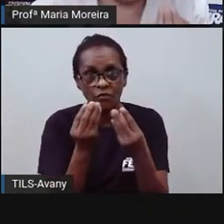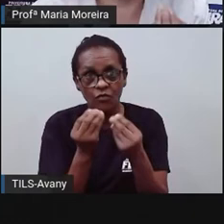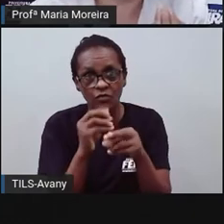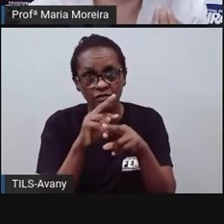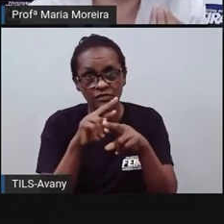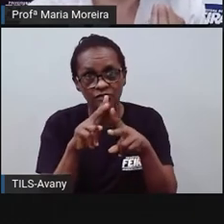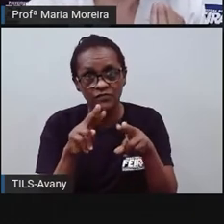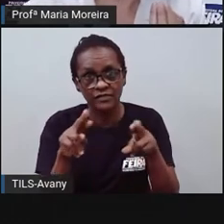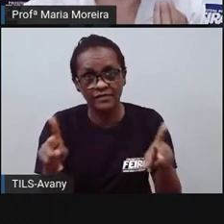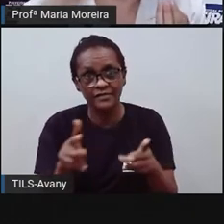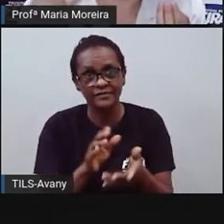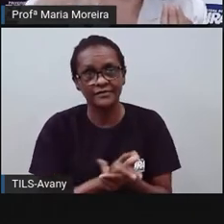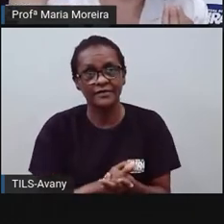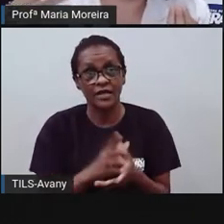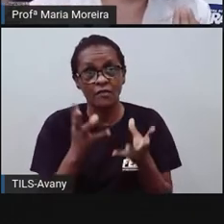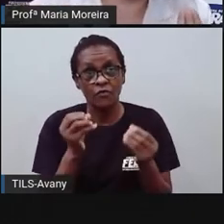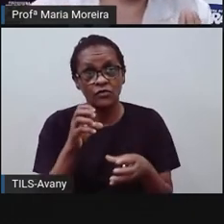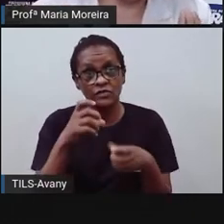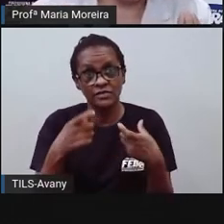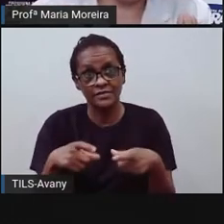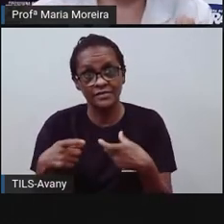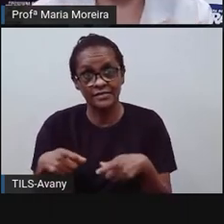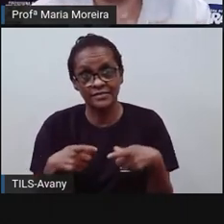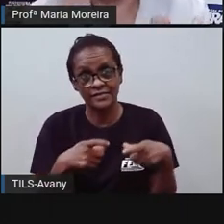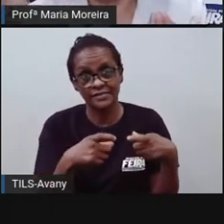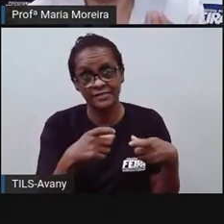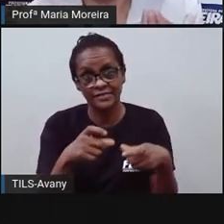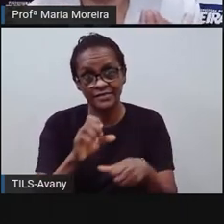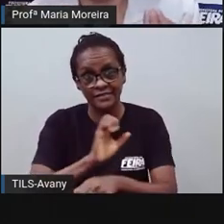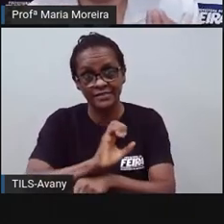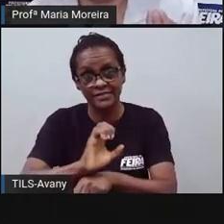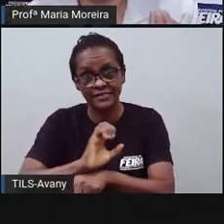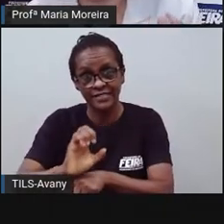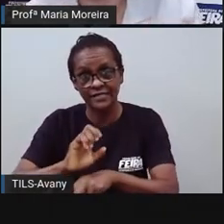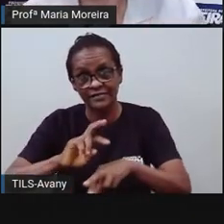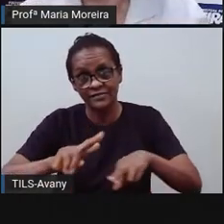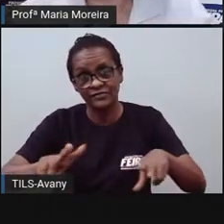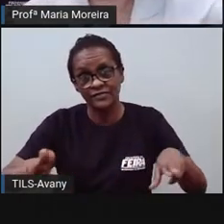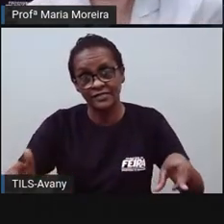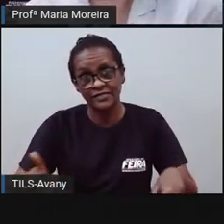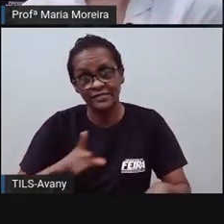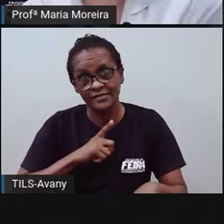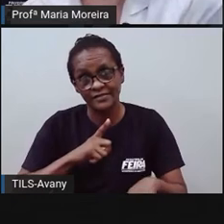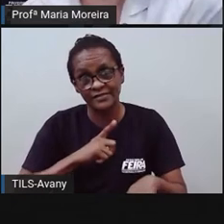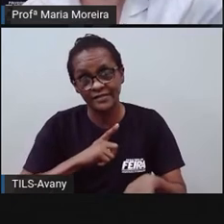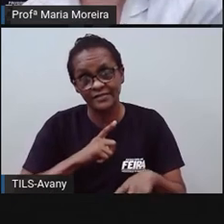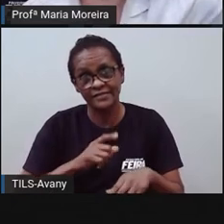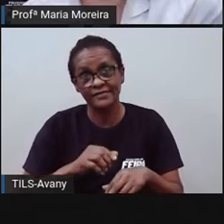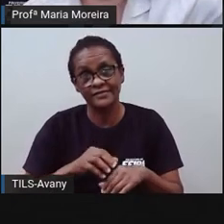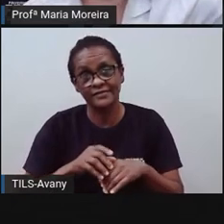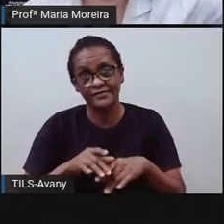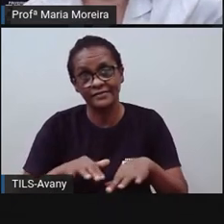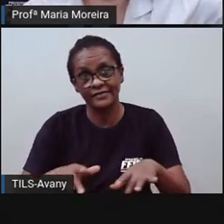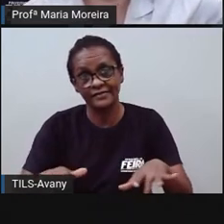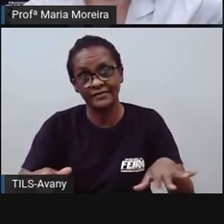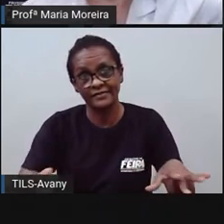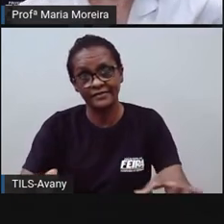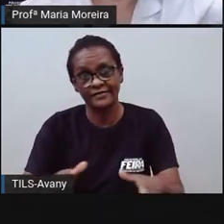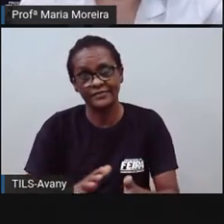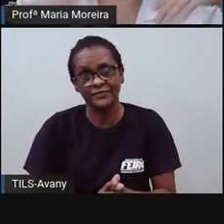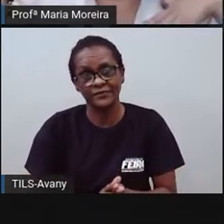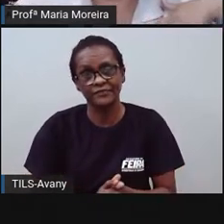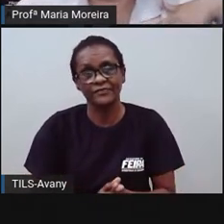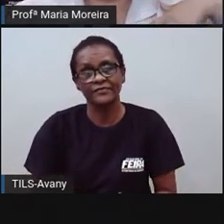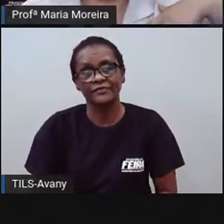estados, né? Que também tiveram essa influência. Nós temos aqui hoje o axé baiano, o samba reggae já é uma característica lá do Maranhão.